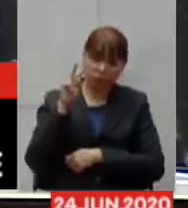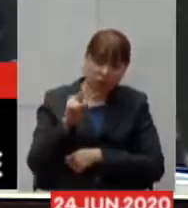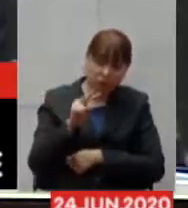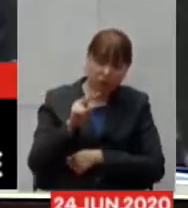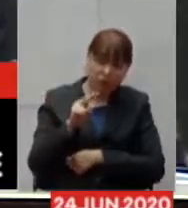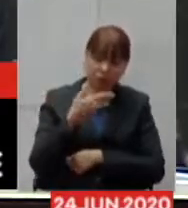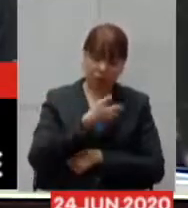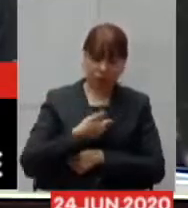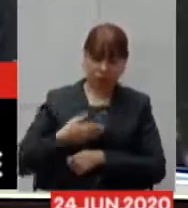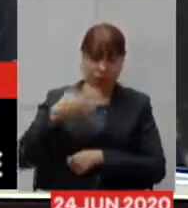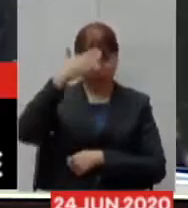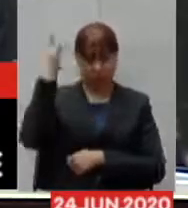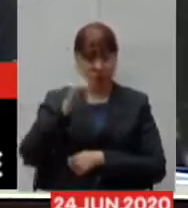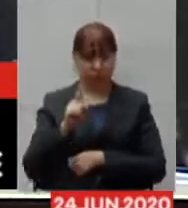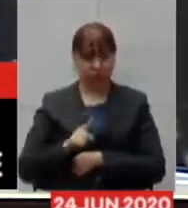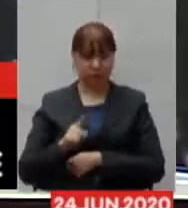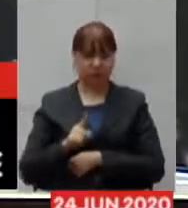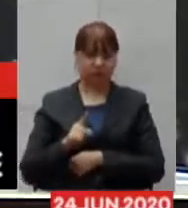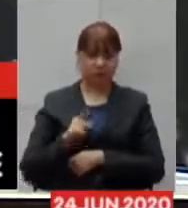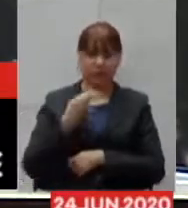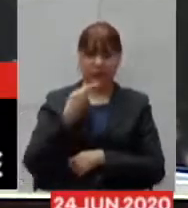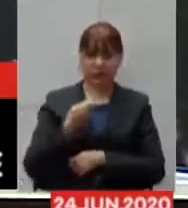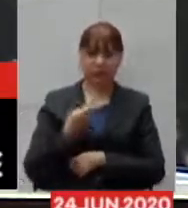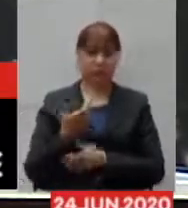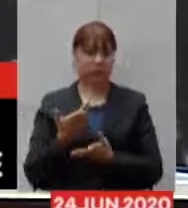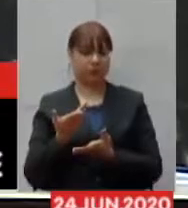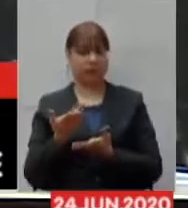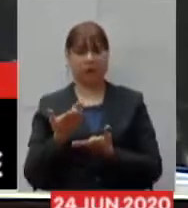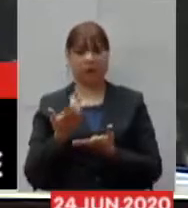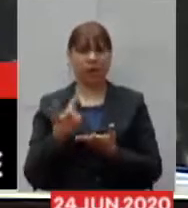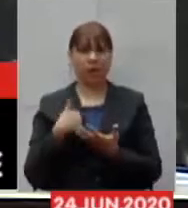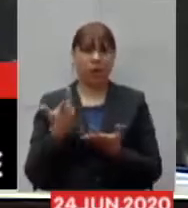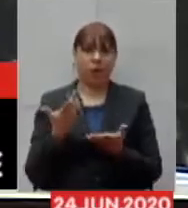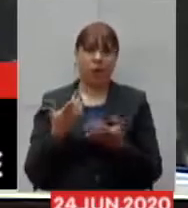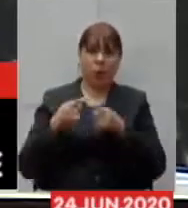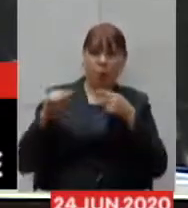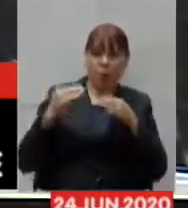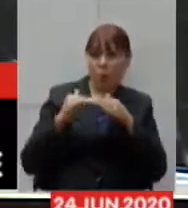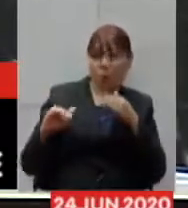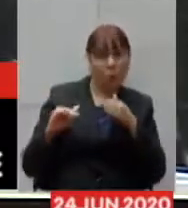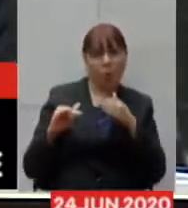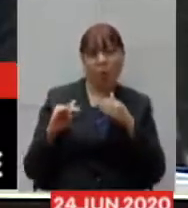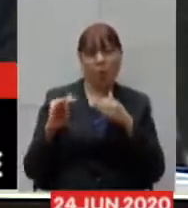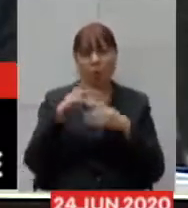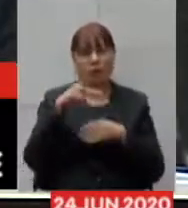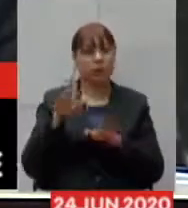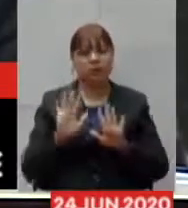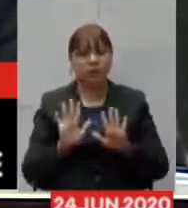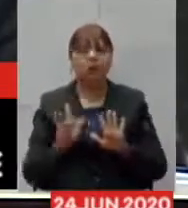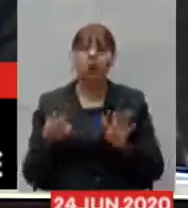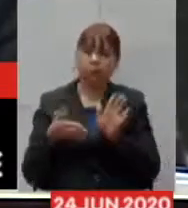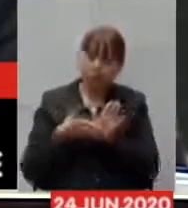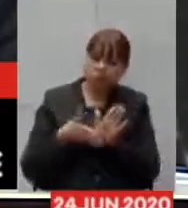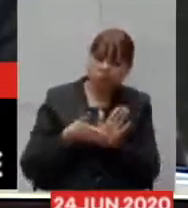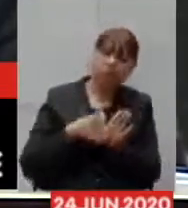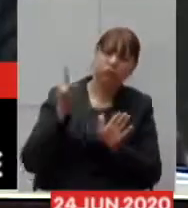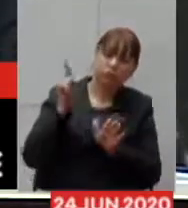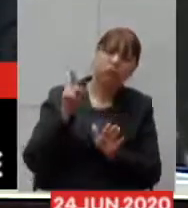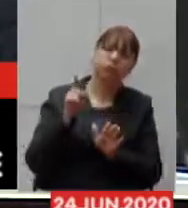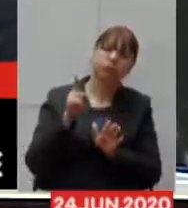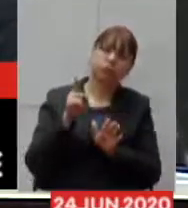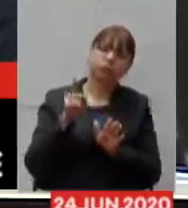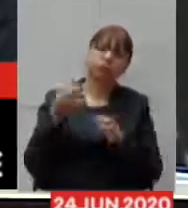se indispondo contra o presidente da república pelo contrário ele tem aplaudido as decisões